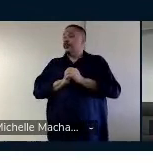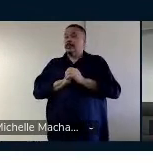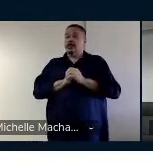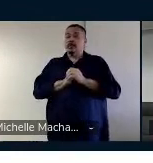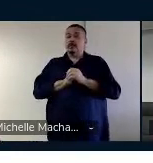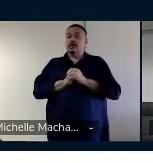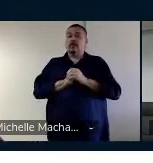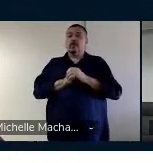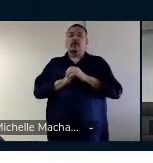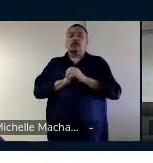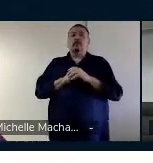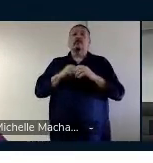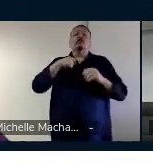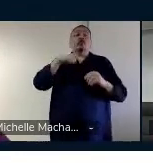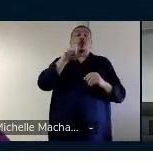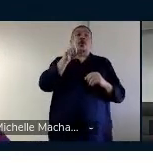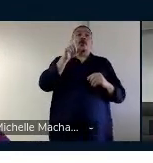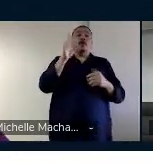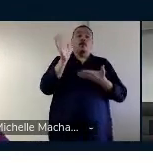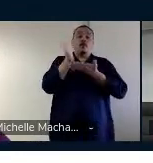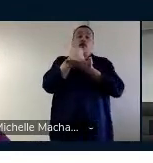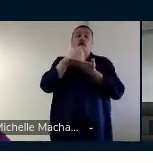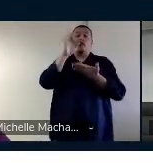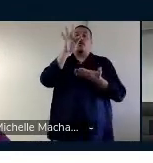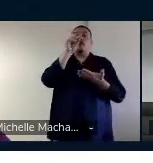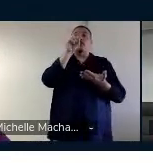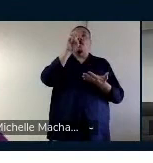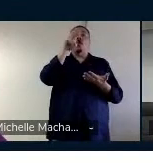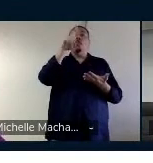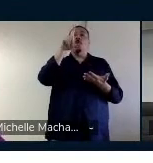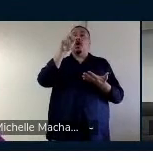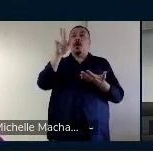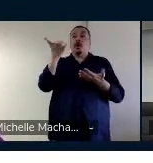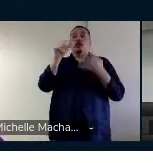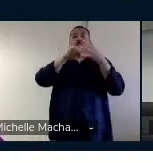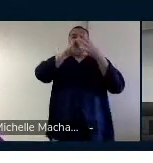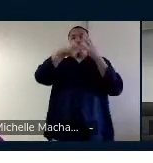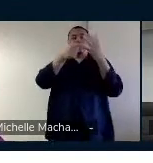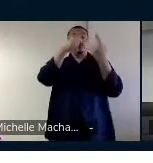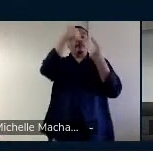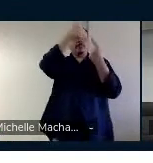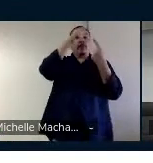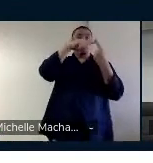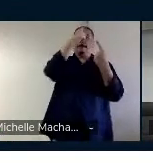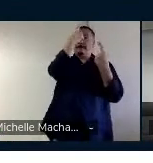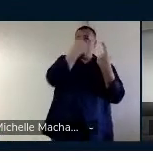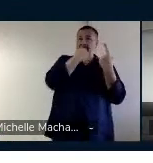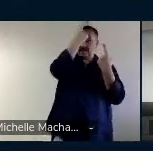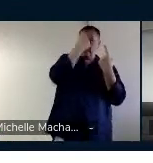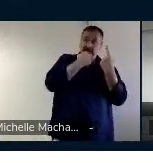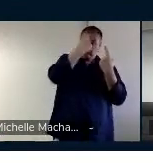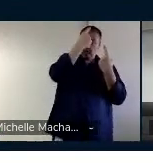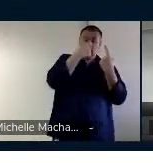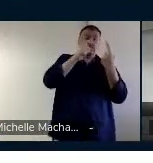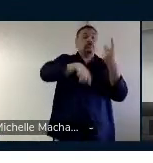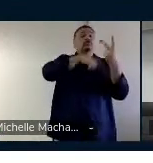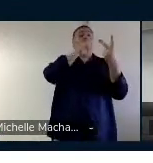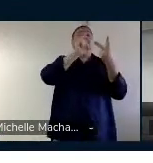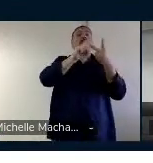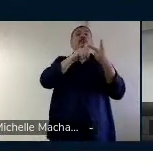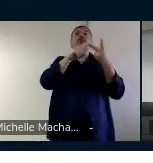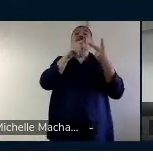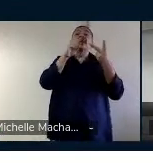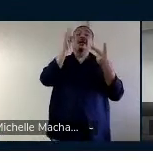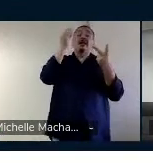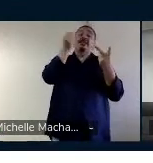Os formulários foram quatro. Primeiro, um formulário de perfil. Depois, os alunos fizeram um pré-teste,